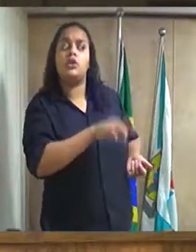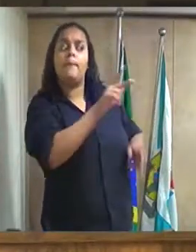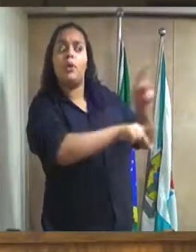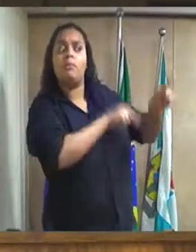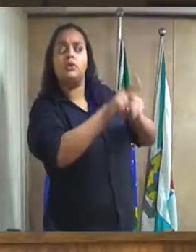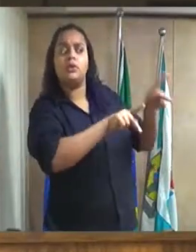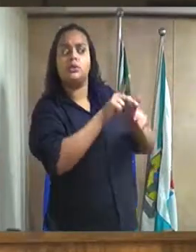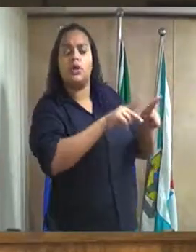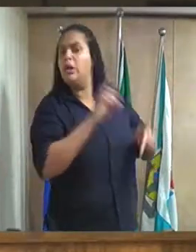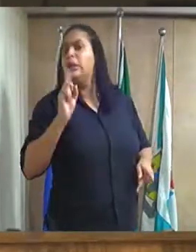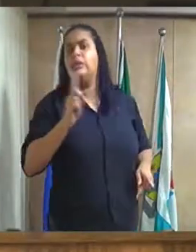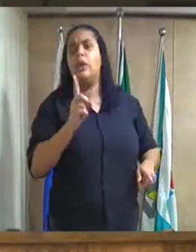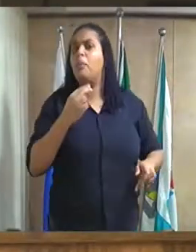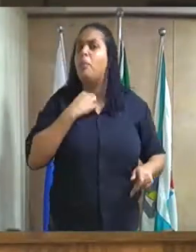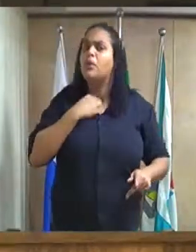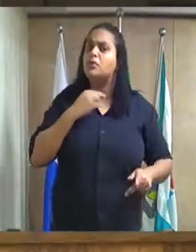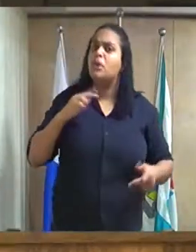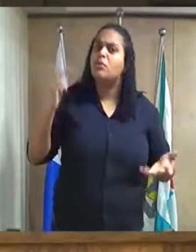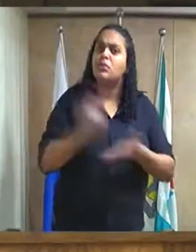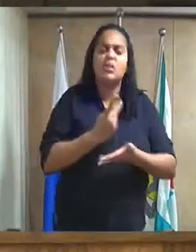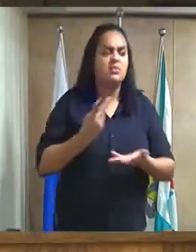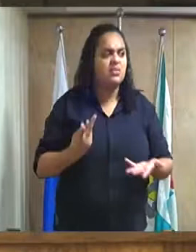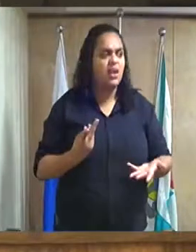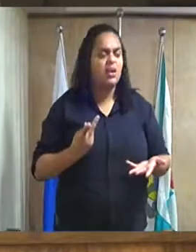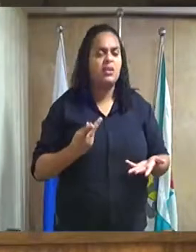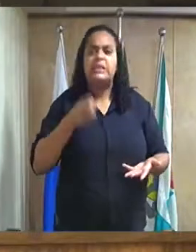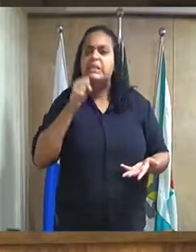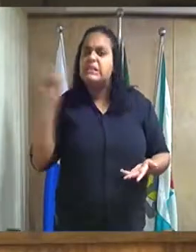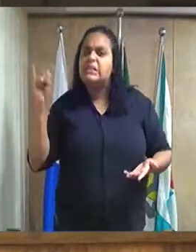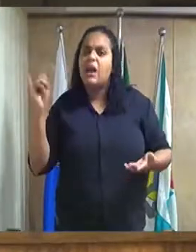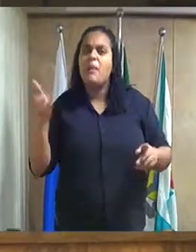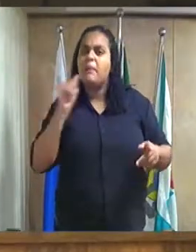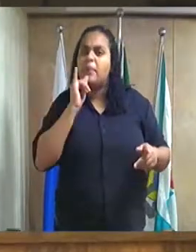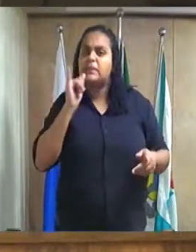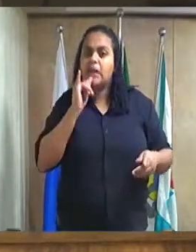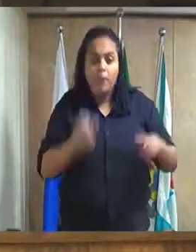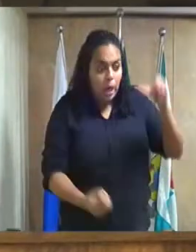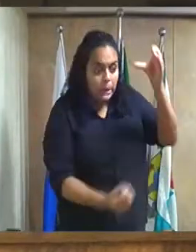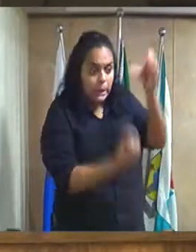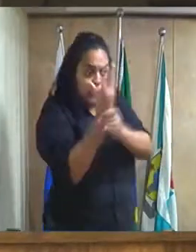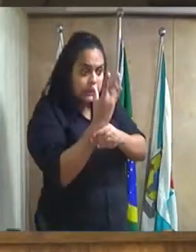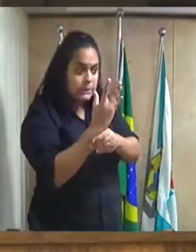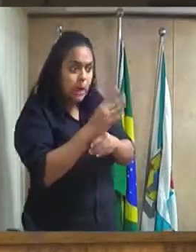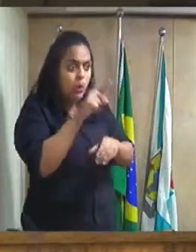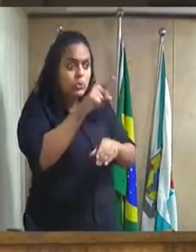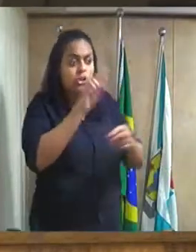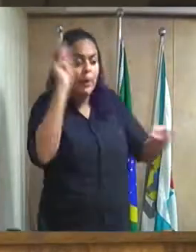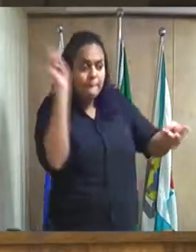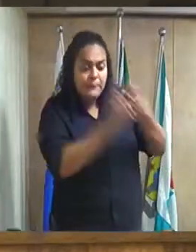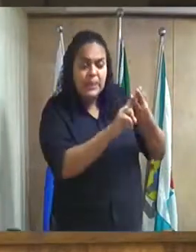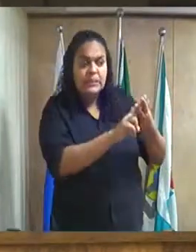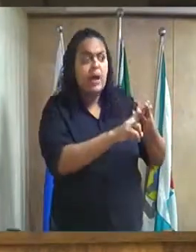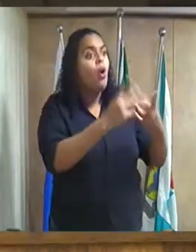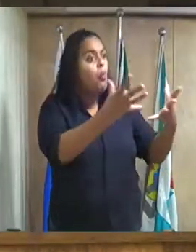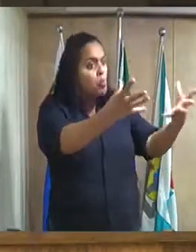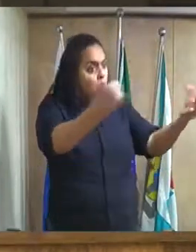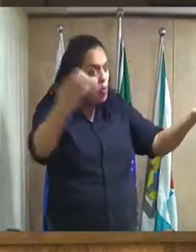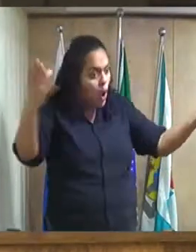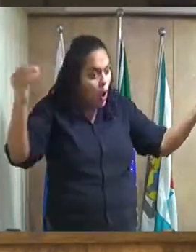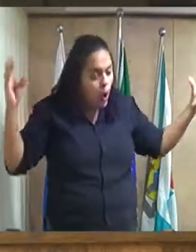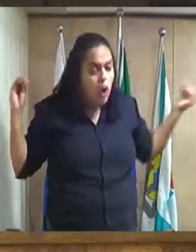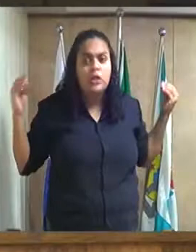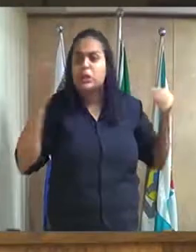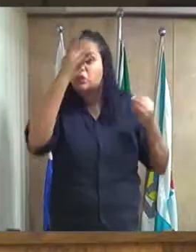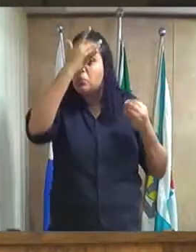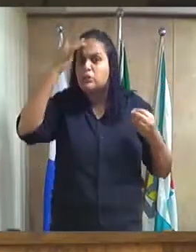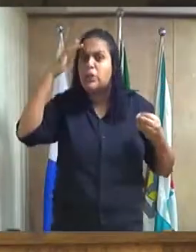que isso ocorra porque se isso for verdade líder de governo muitos aí tem